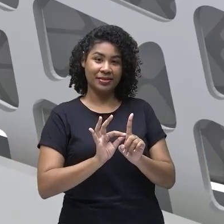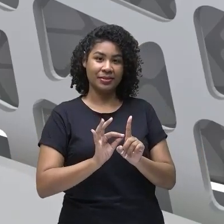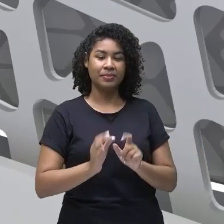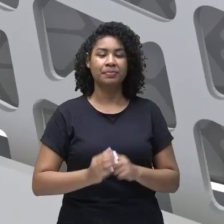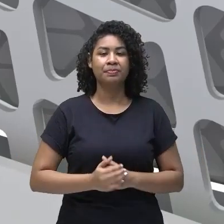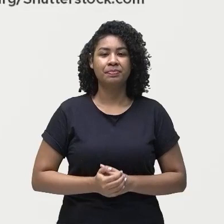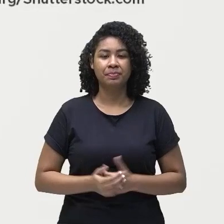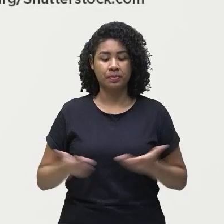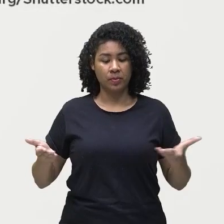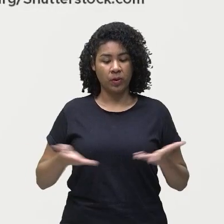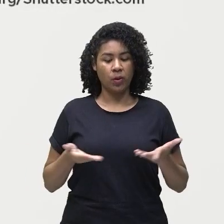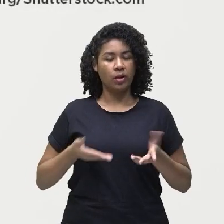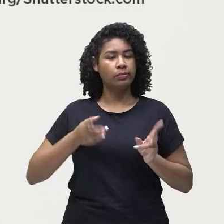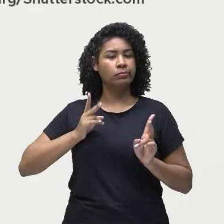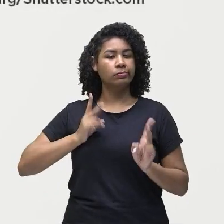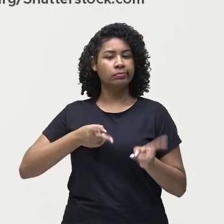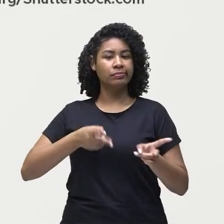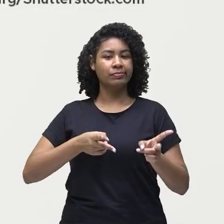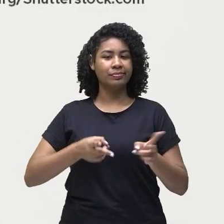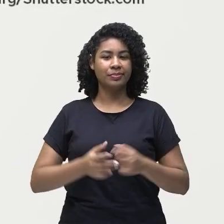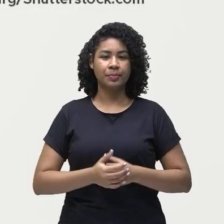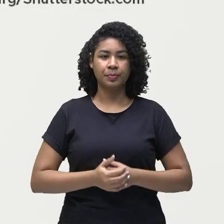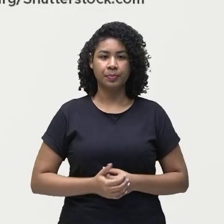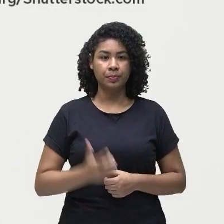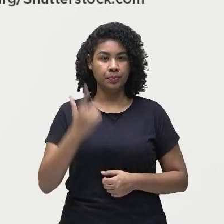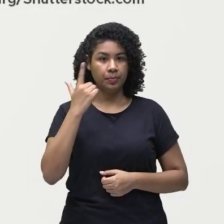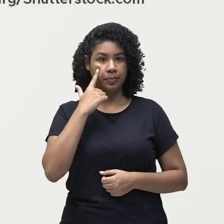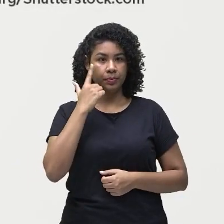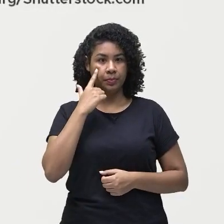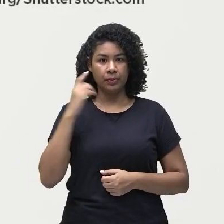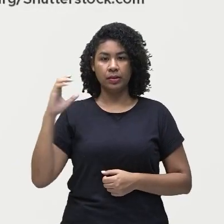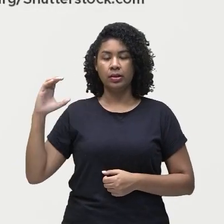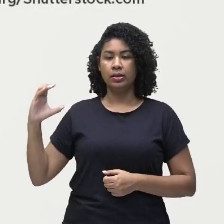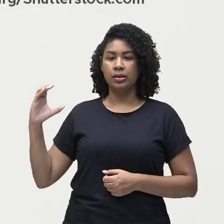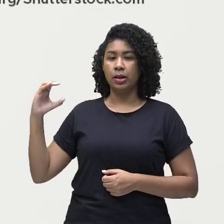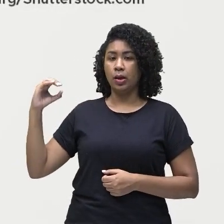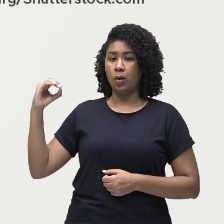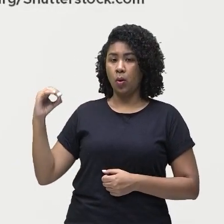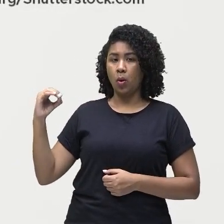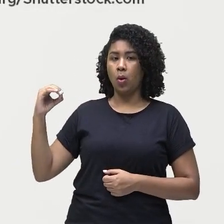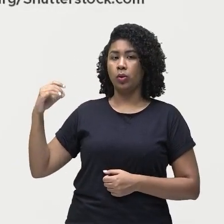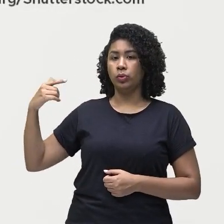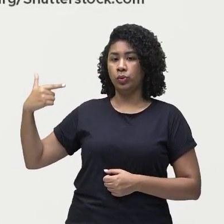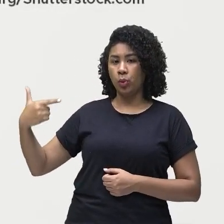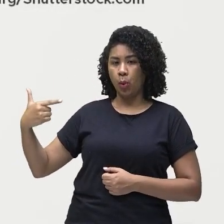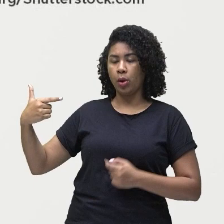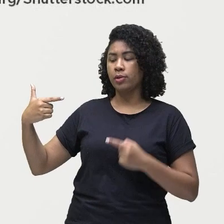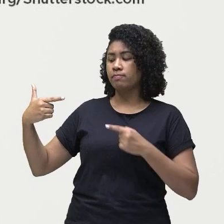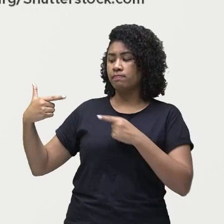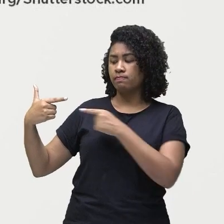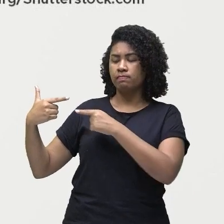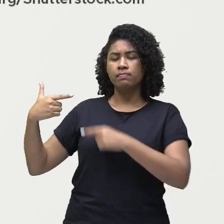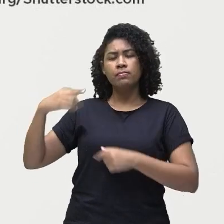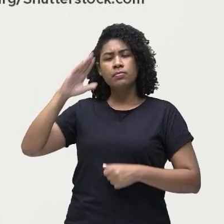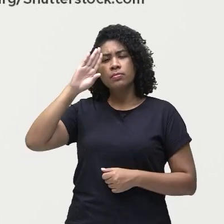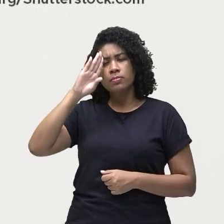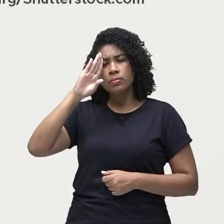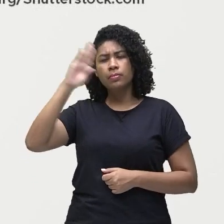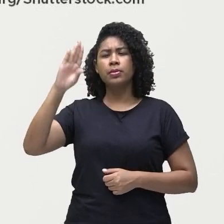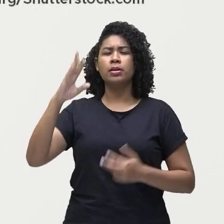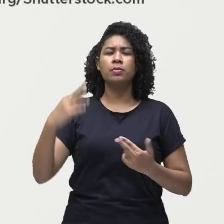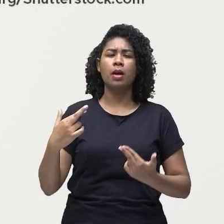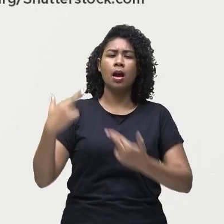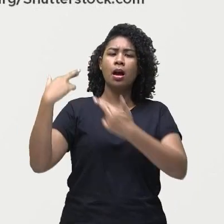Vamos continuar. O dióxido de carbono é o principal gás responsável de efeito